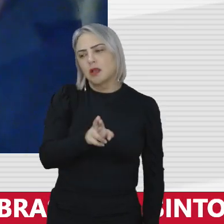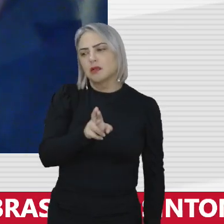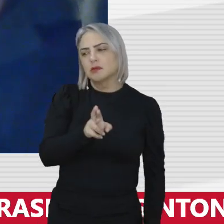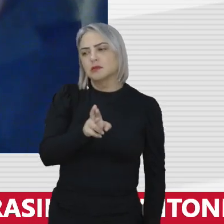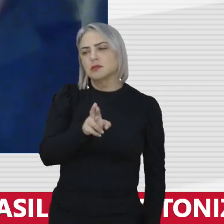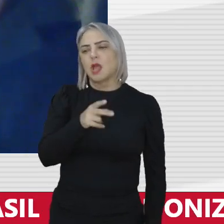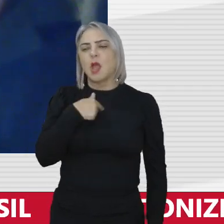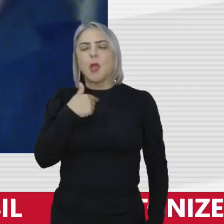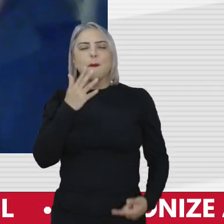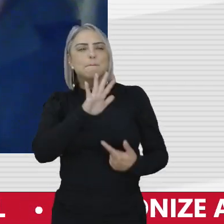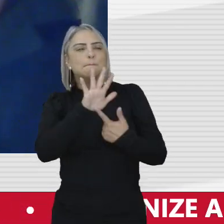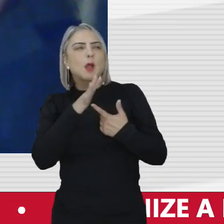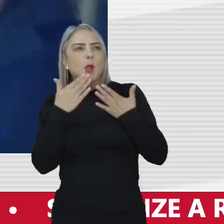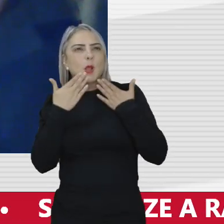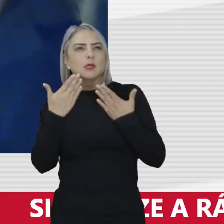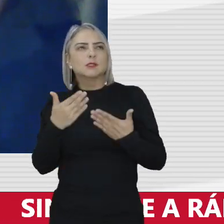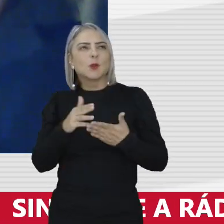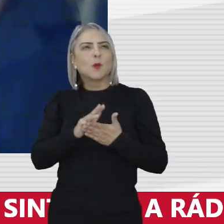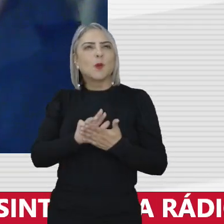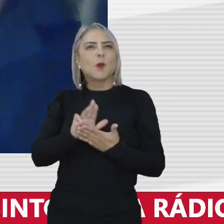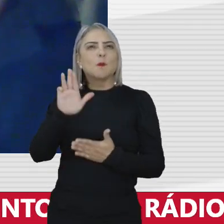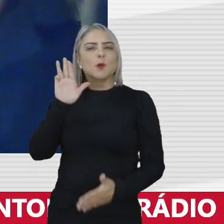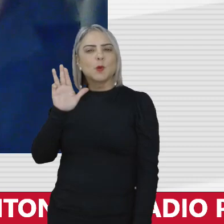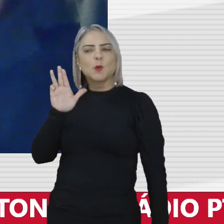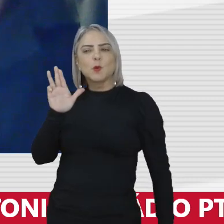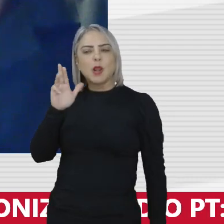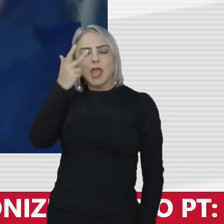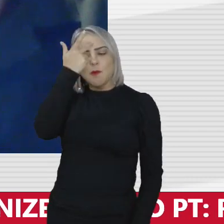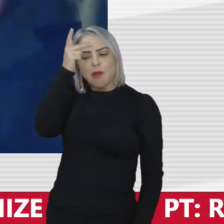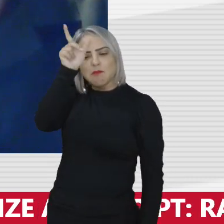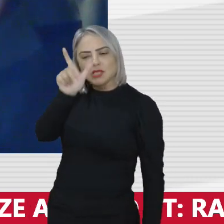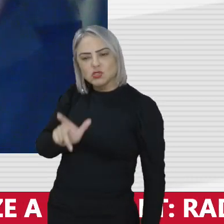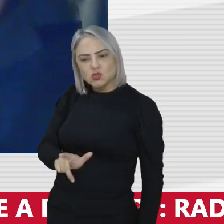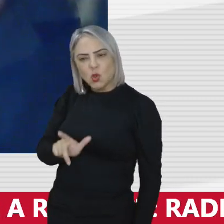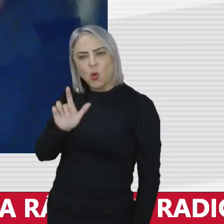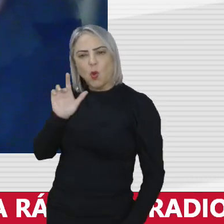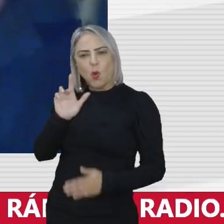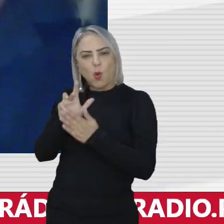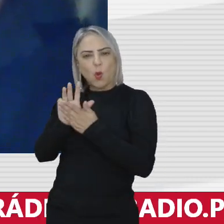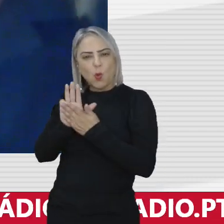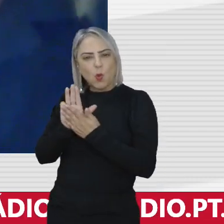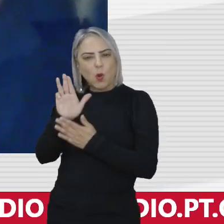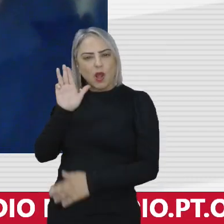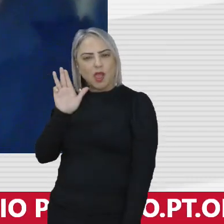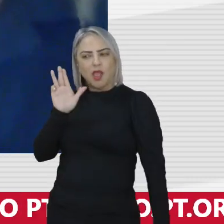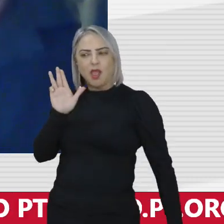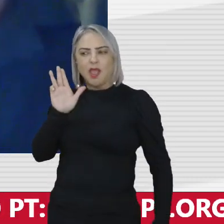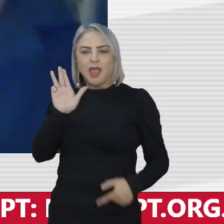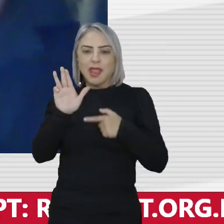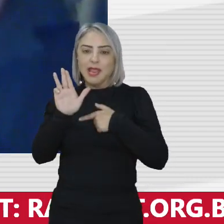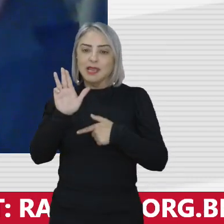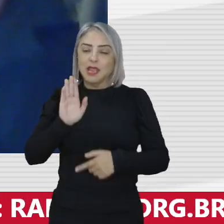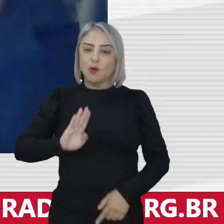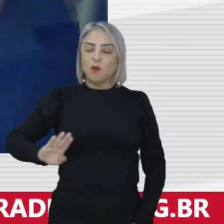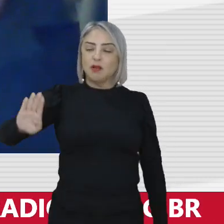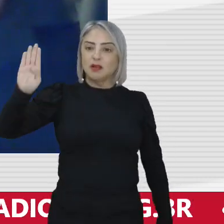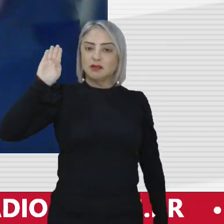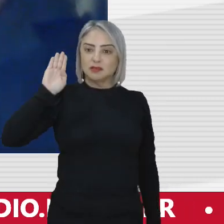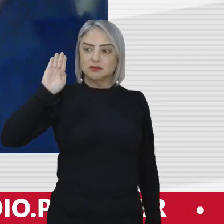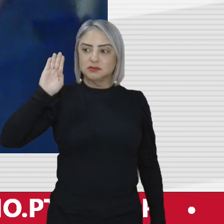como o Lula na verdade é um sujeito que não é à toa que ele é o candidato